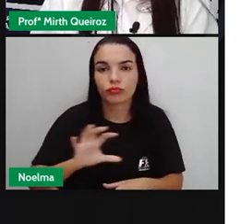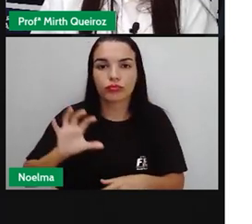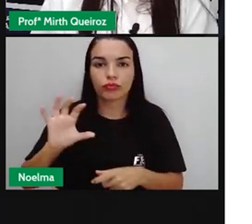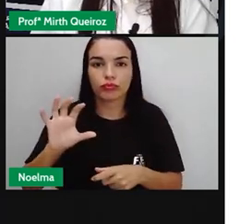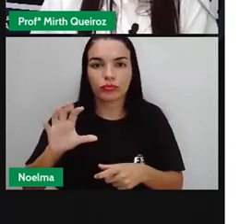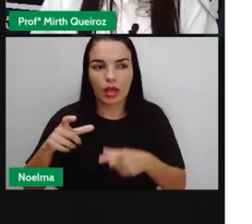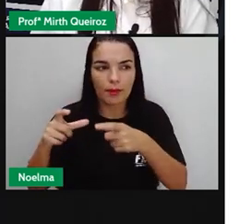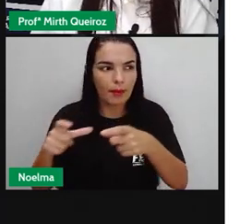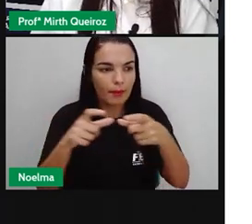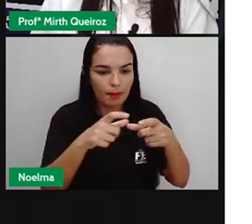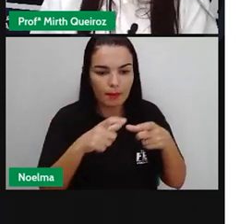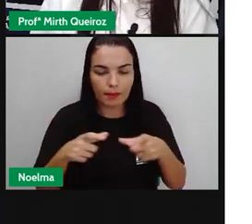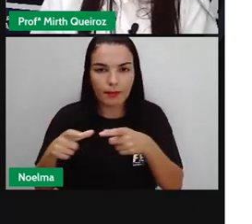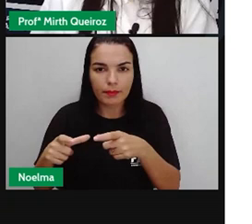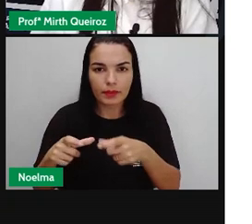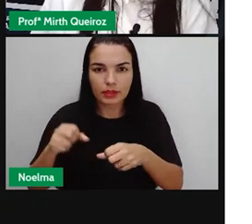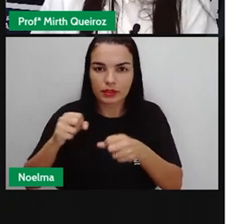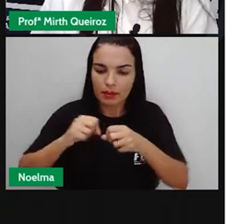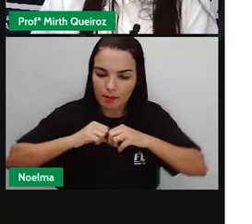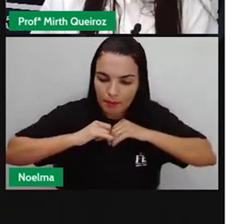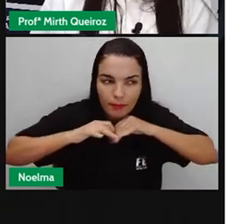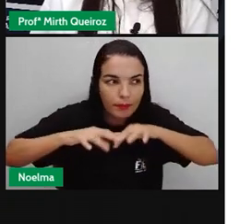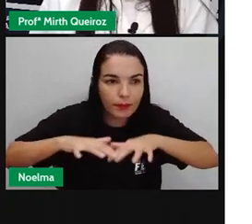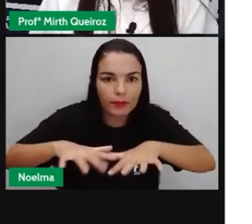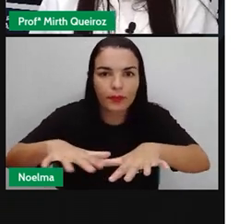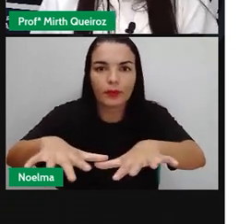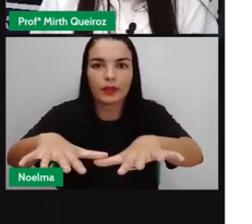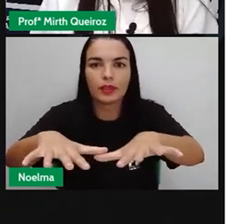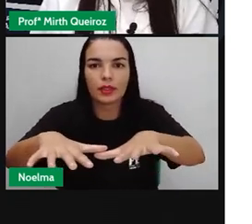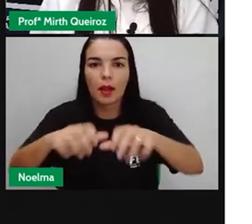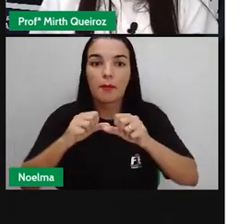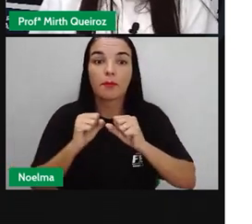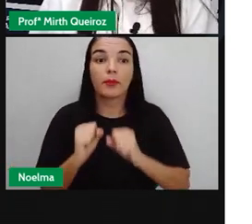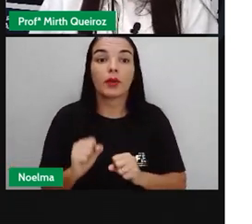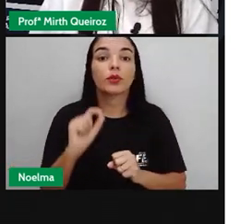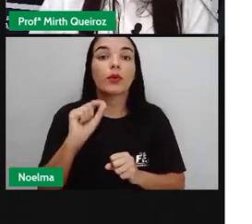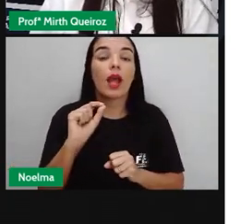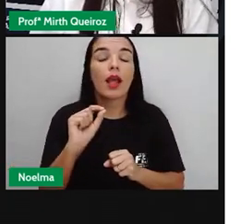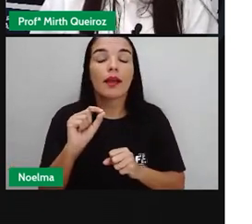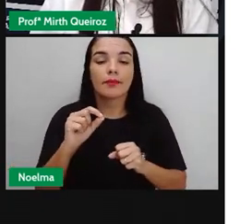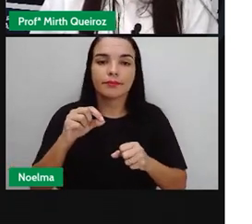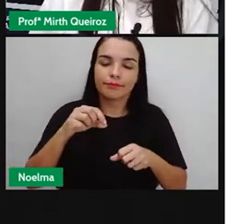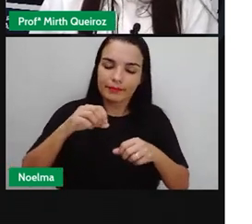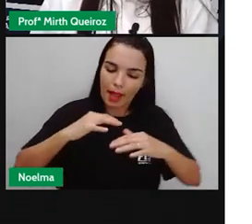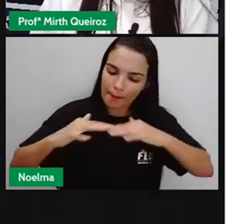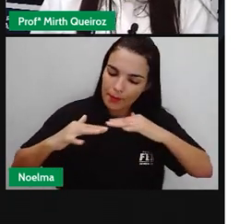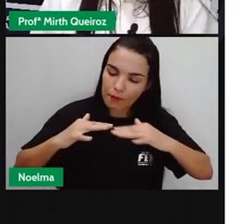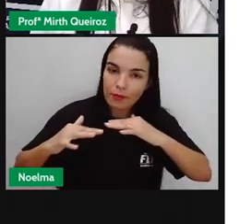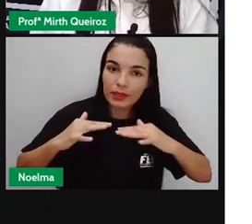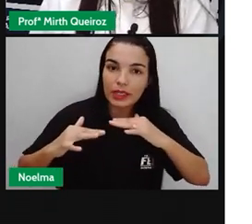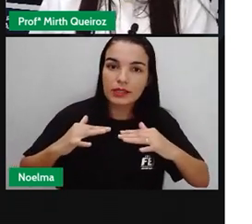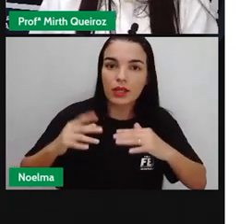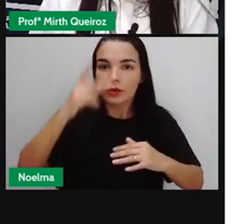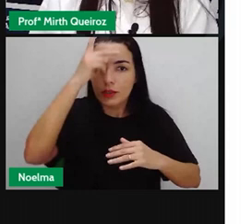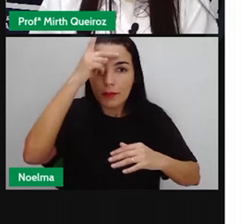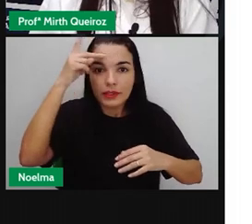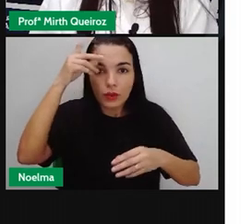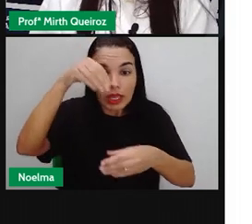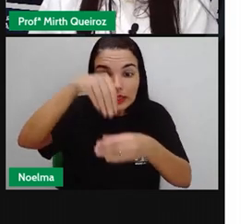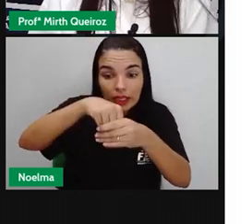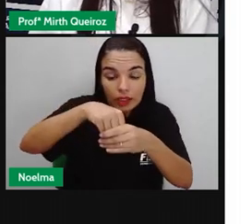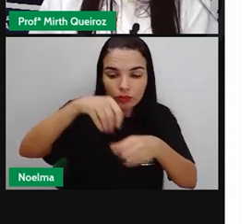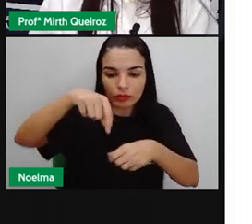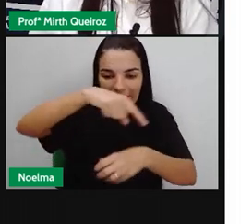razões políticas ou econômicas. Então, migração é a movimentação e essa movimentação é de